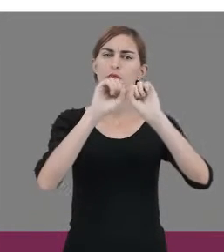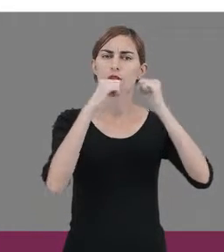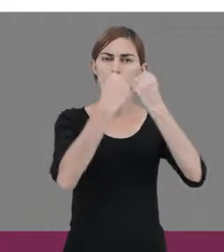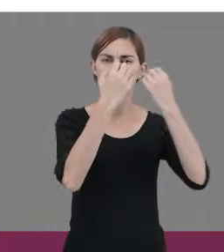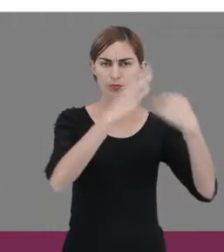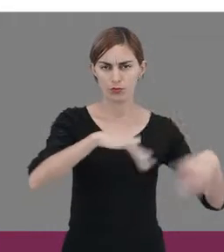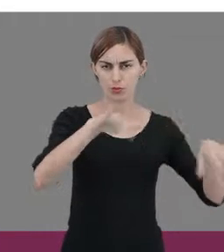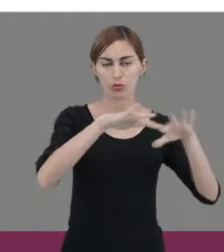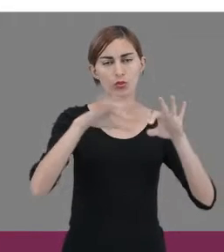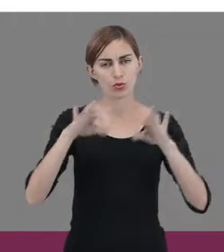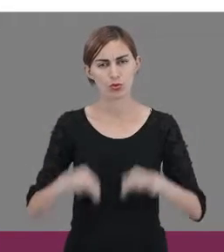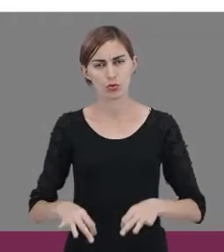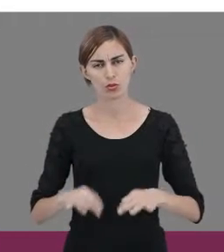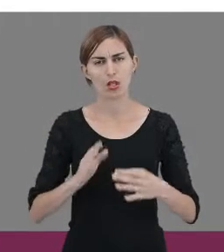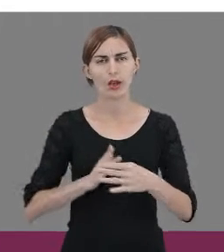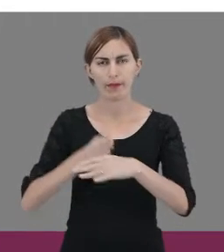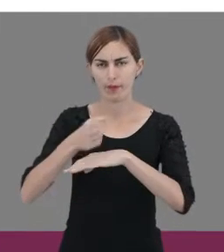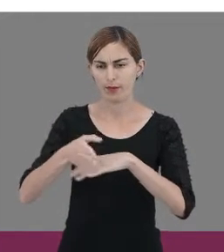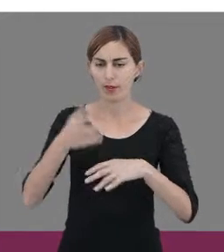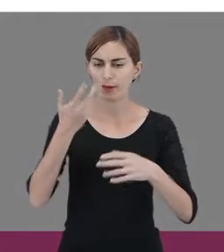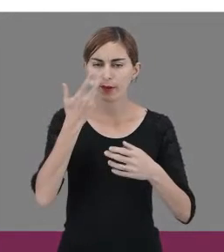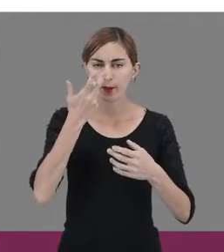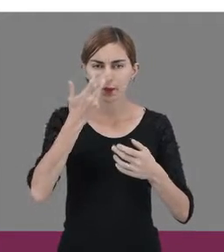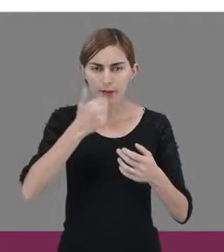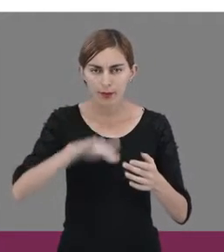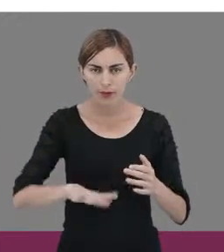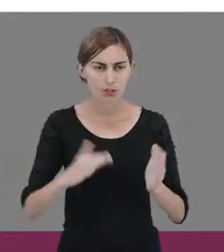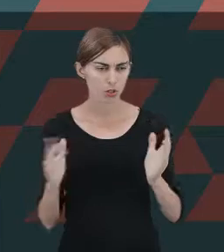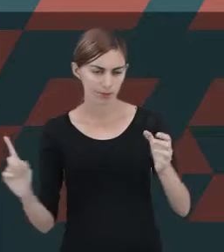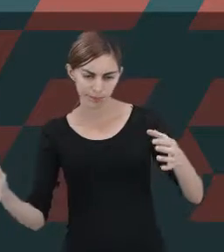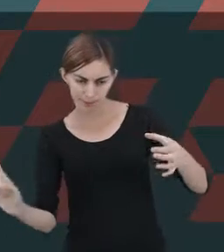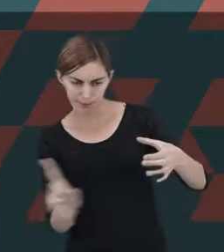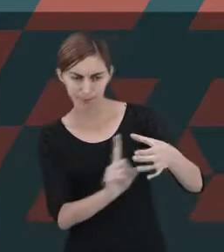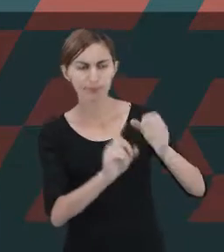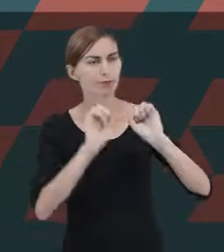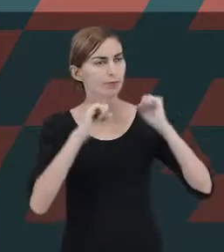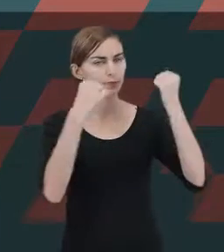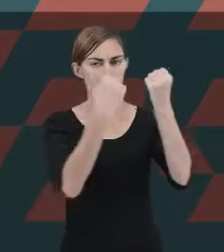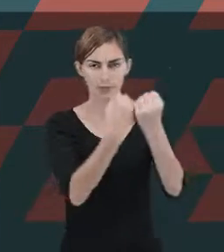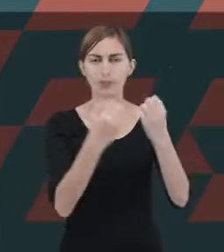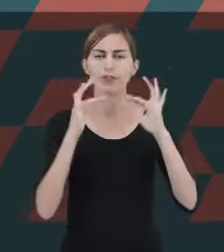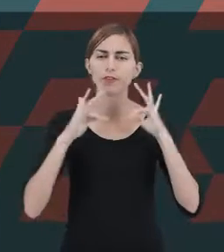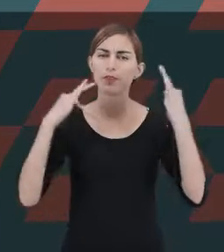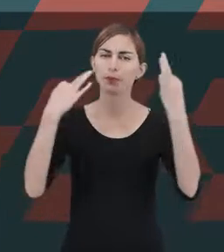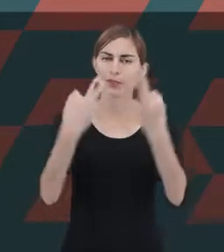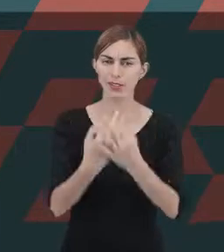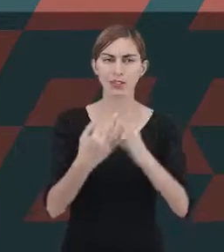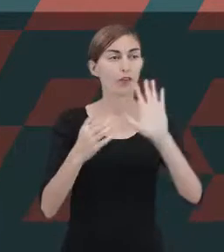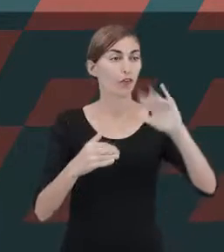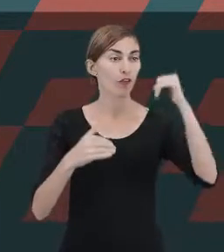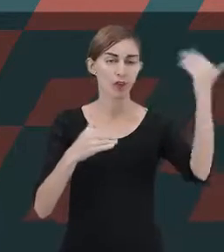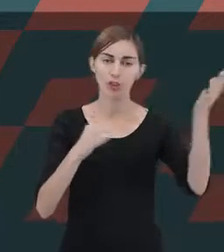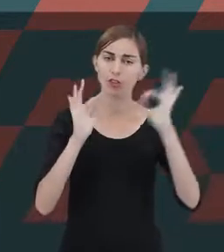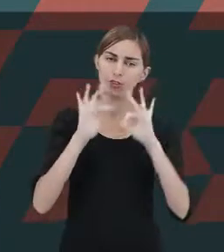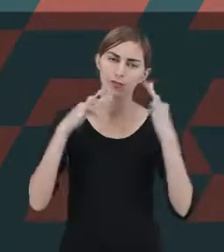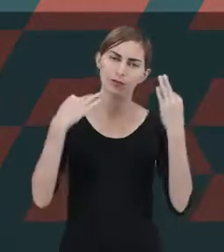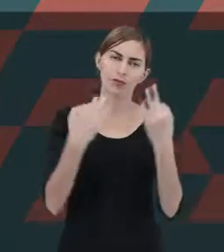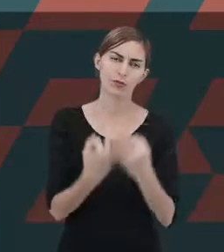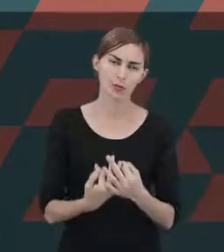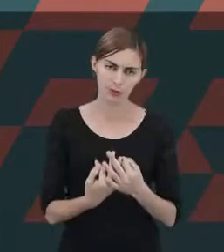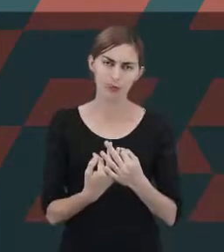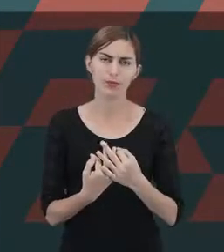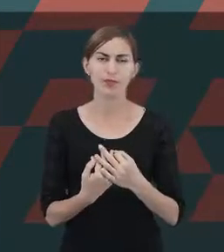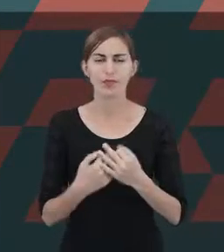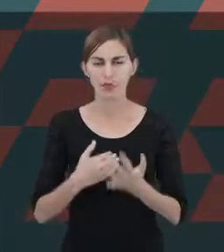justamente a entrada da criança para esse meio extra-familiar. Inicialmente, você já deve ter